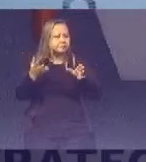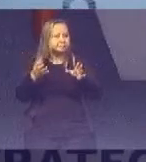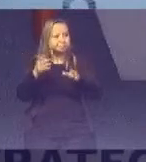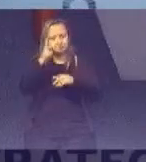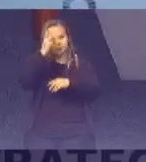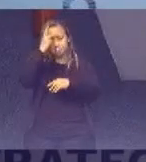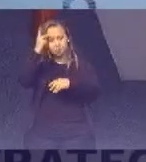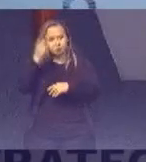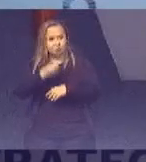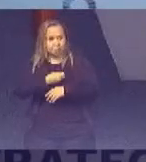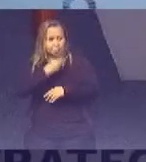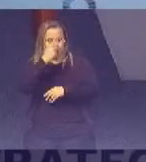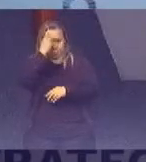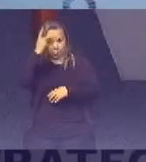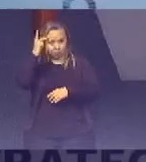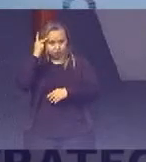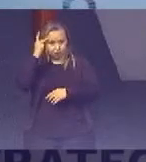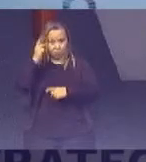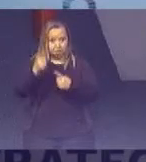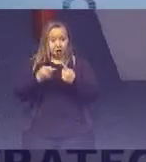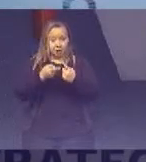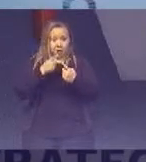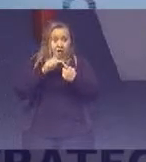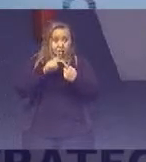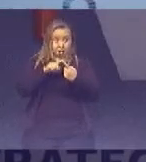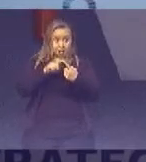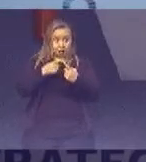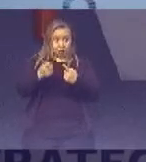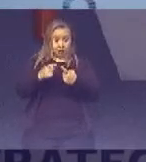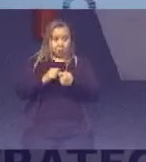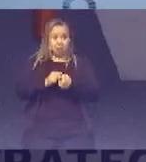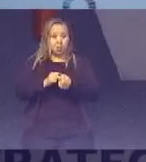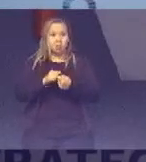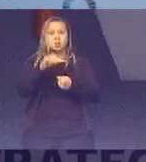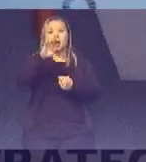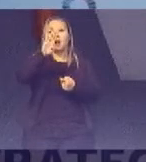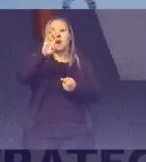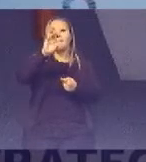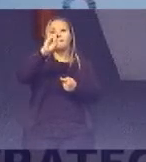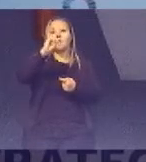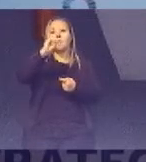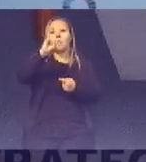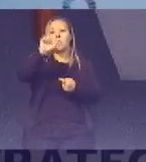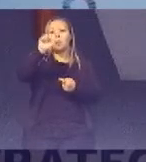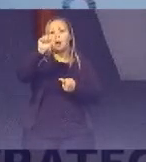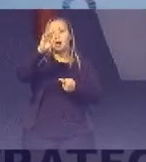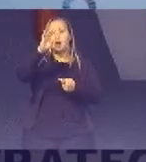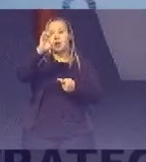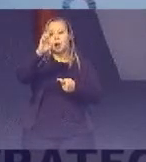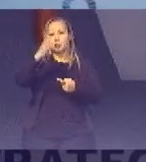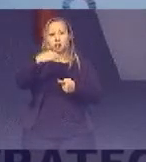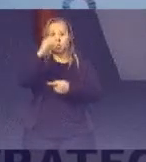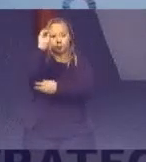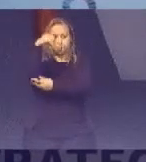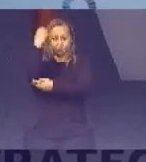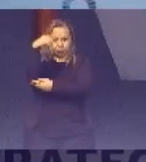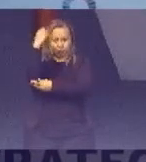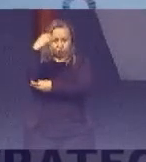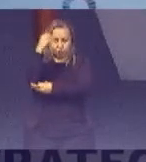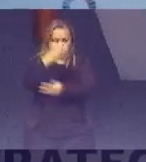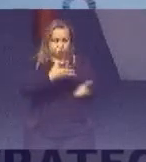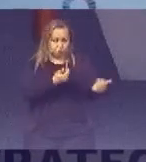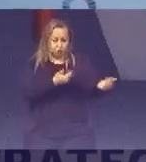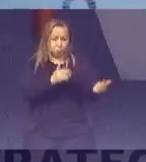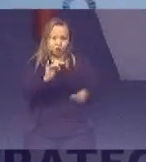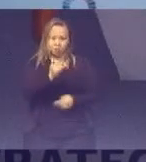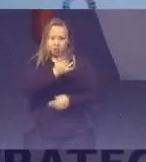Então um deles É o caso Da Boate Kiss No Rio Grande do Sul Que duzentos e tantos Jovens morreram